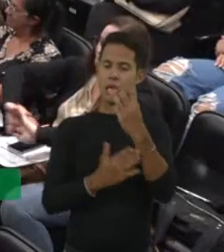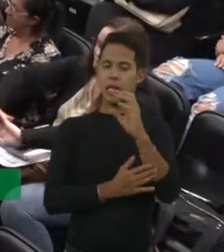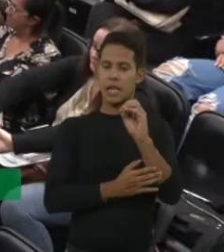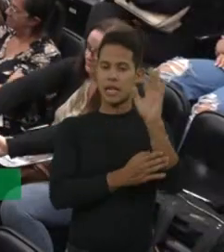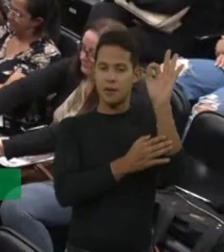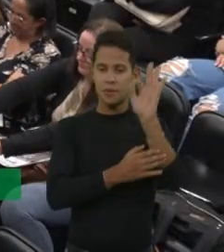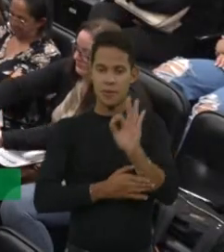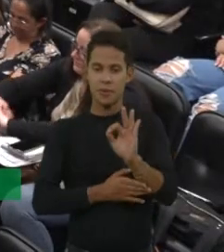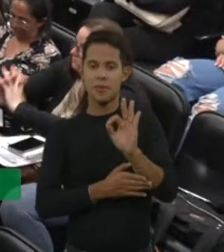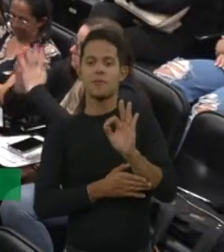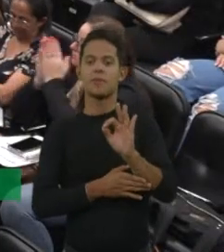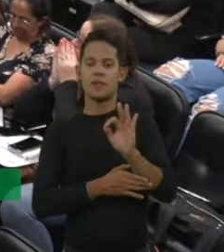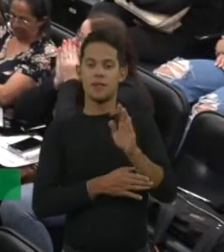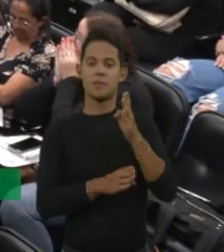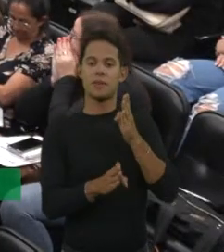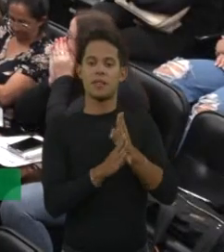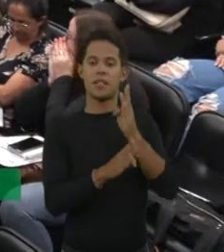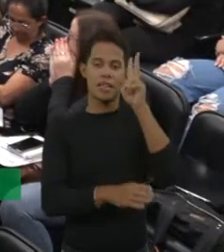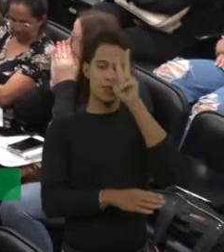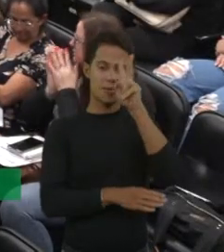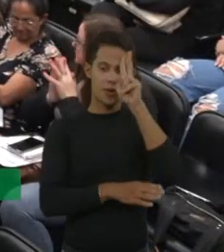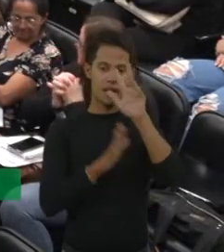casos que não têm história familiar.